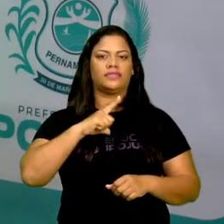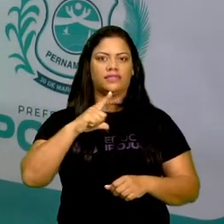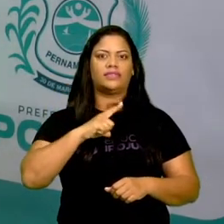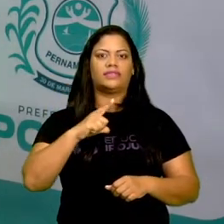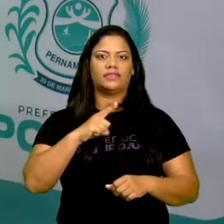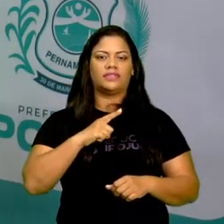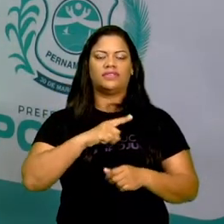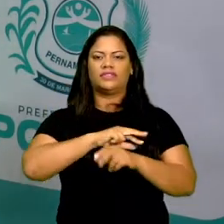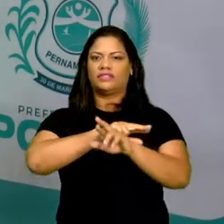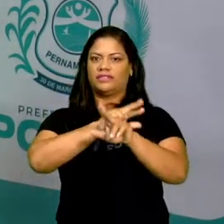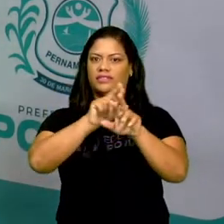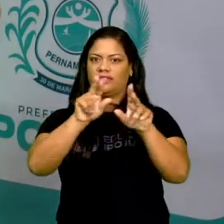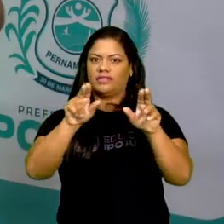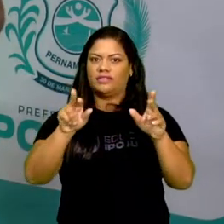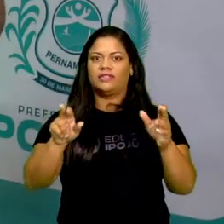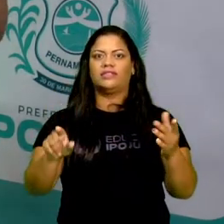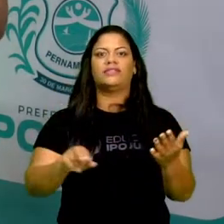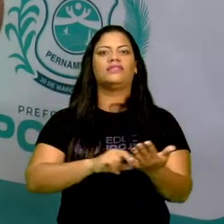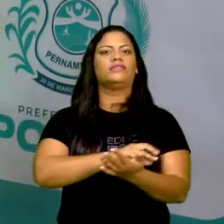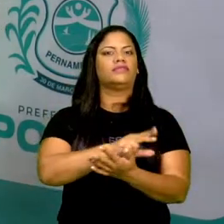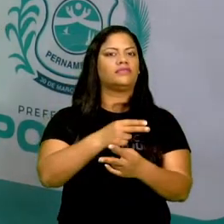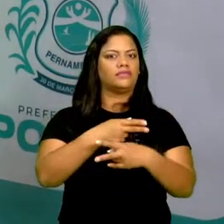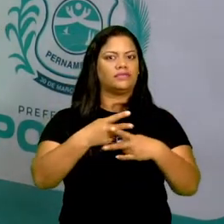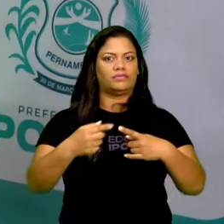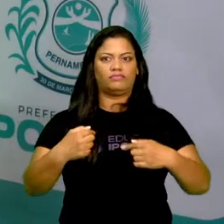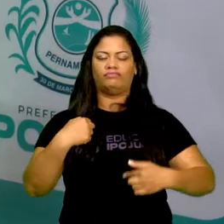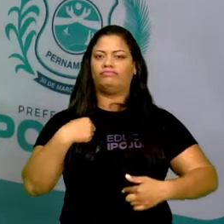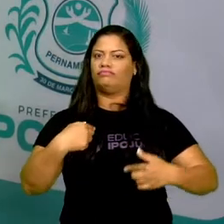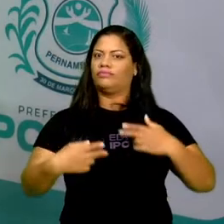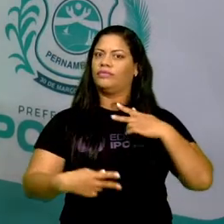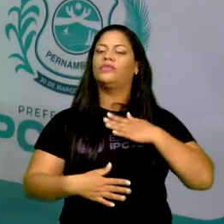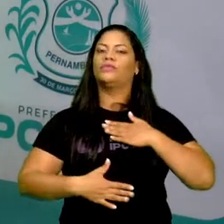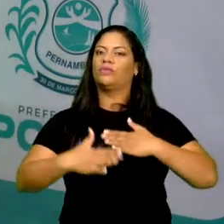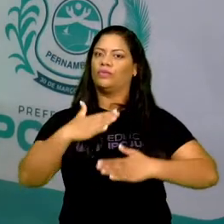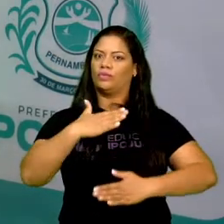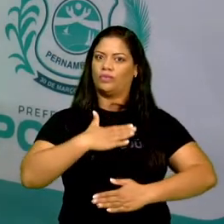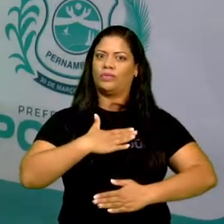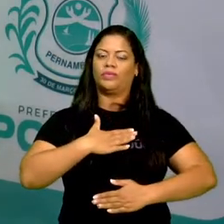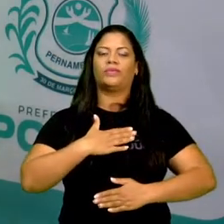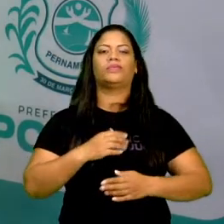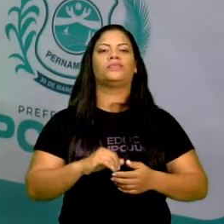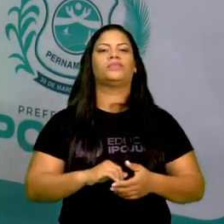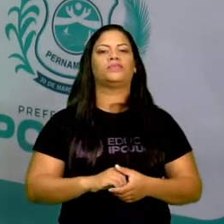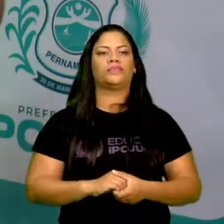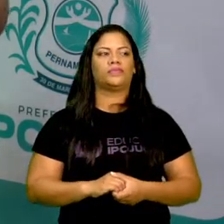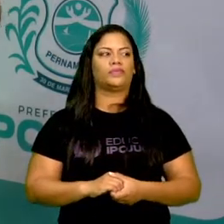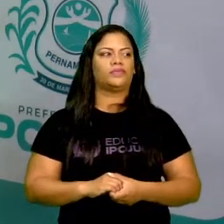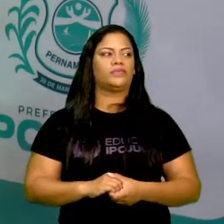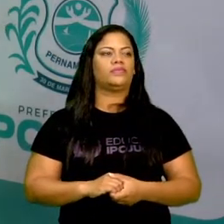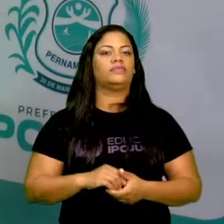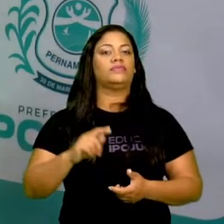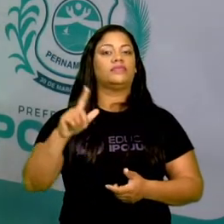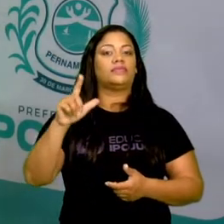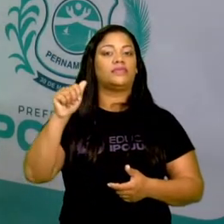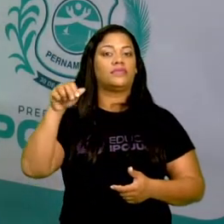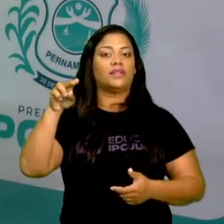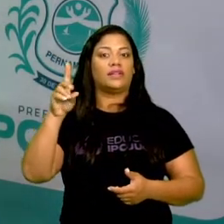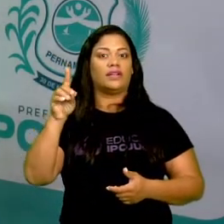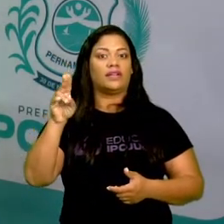ação dos vários órgãos que compõem o canal alimentar. Bem como pela presença de glândulas,